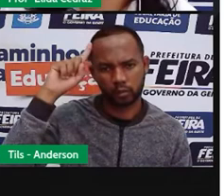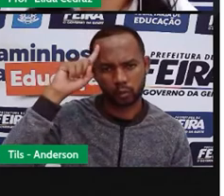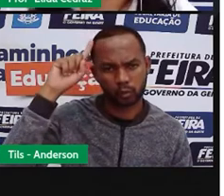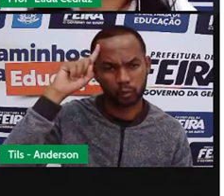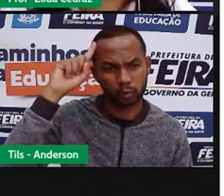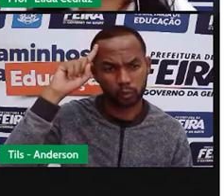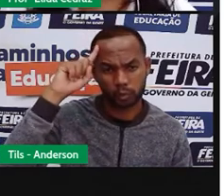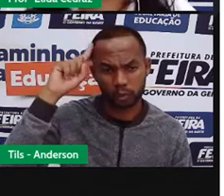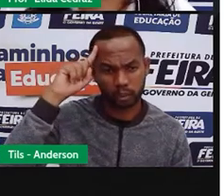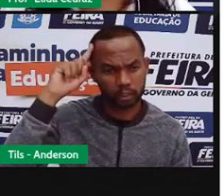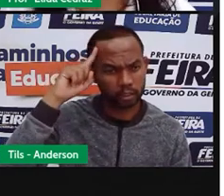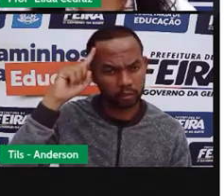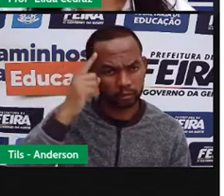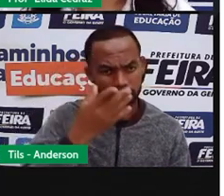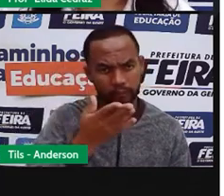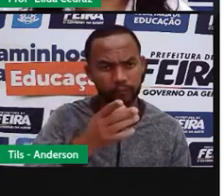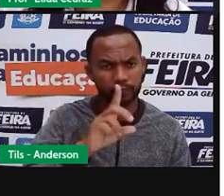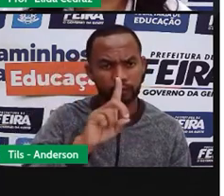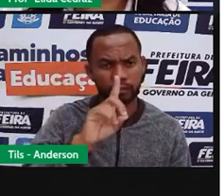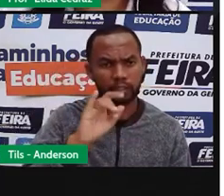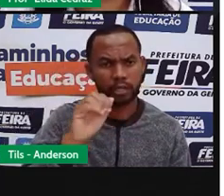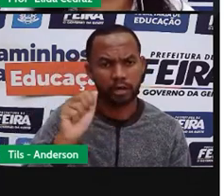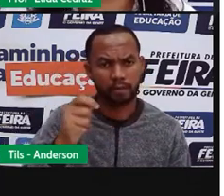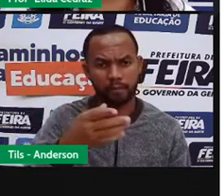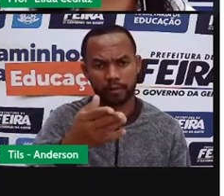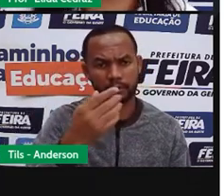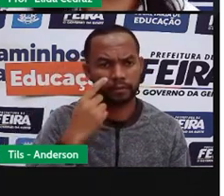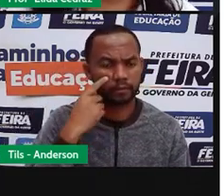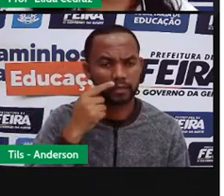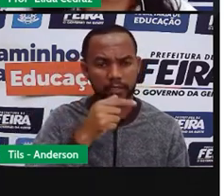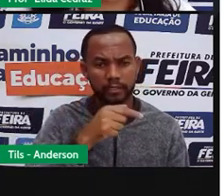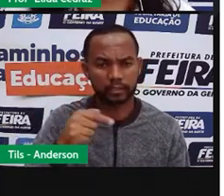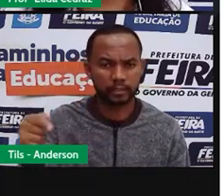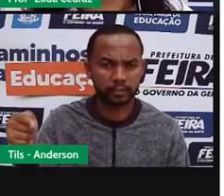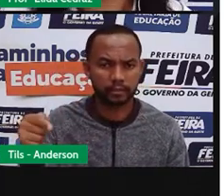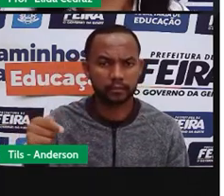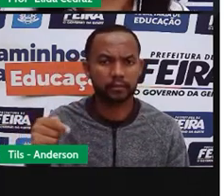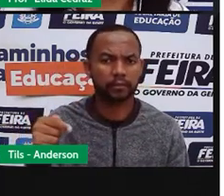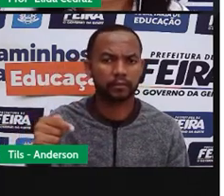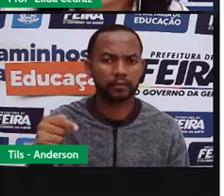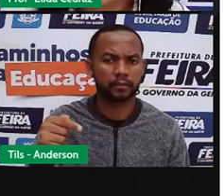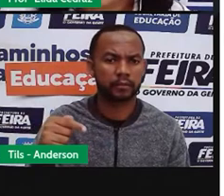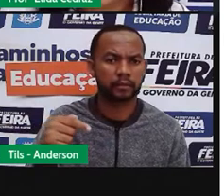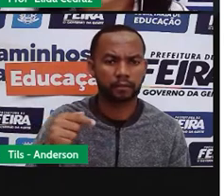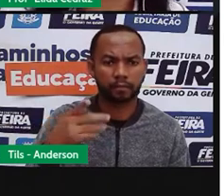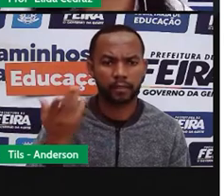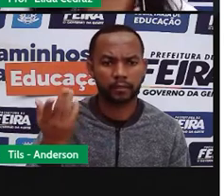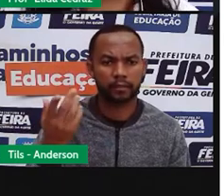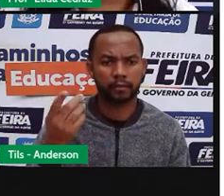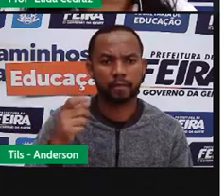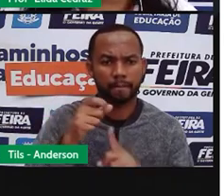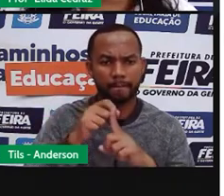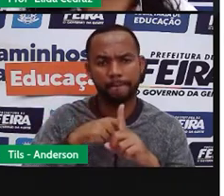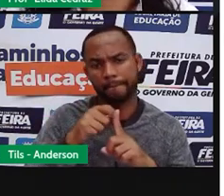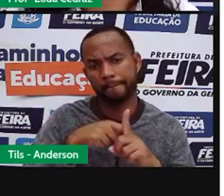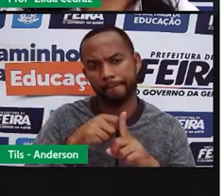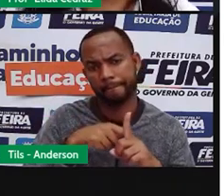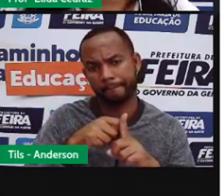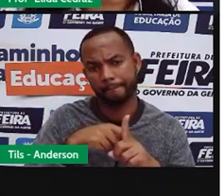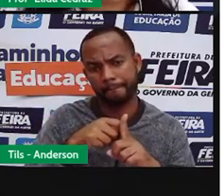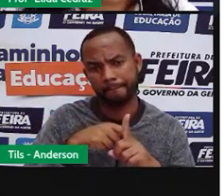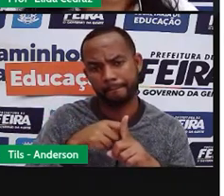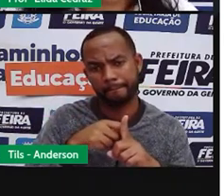acontece todos os dias. Semanalmente o que acontece a cada semana. E mensalmente o que acontece